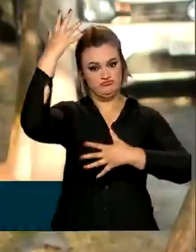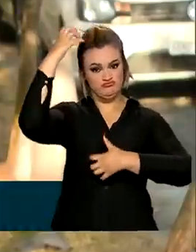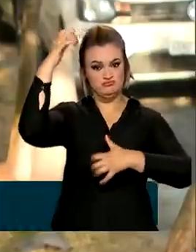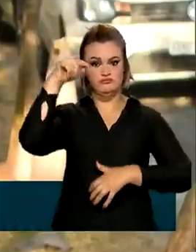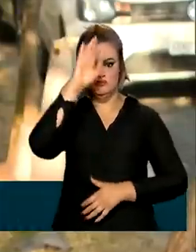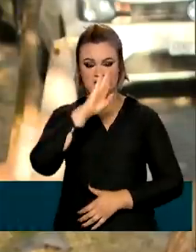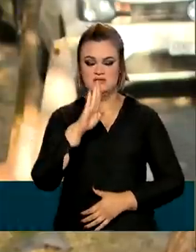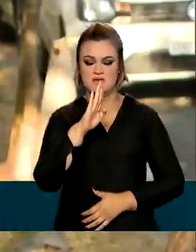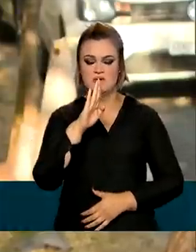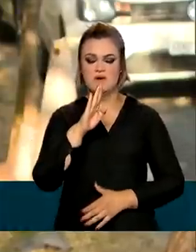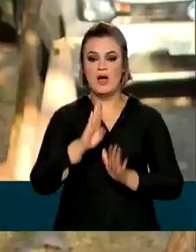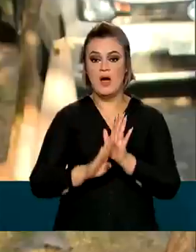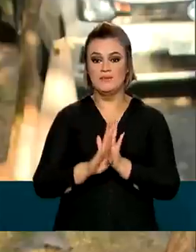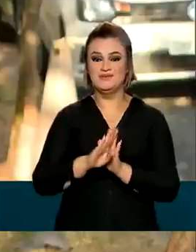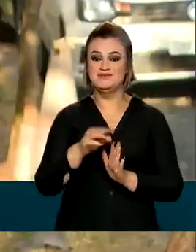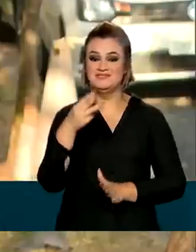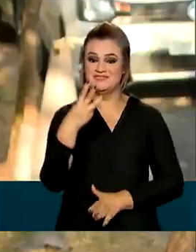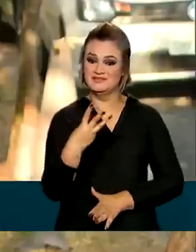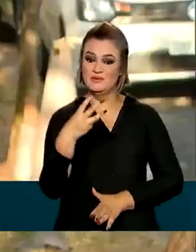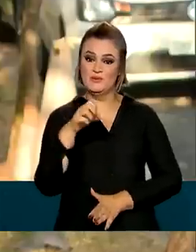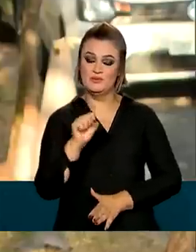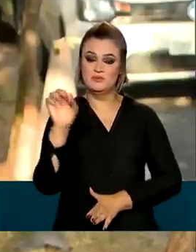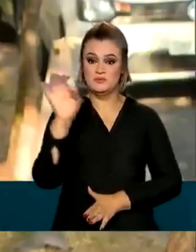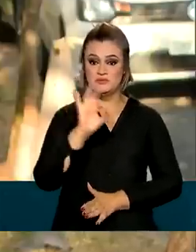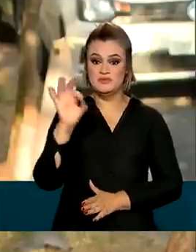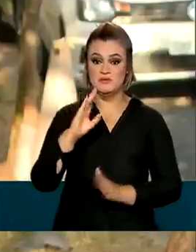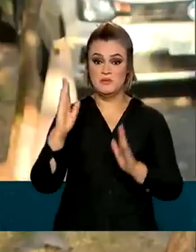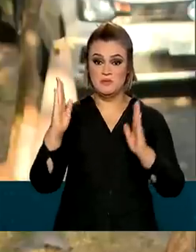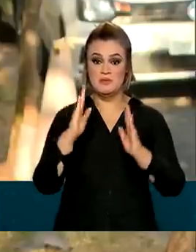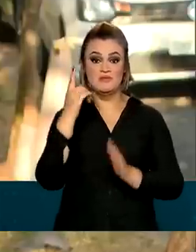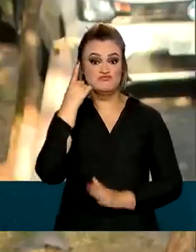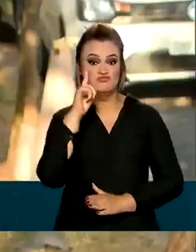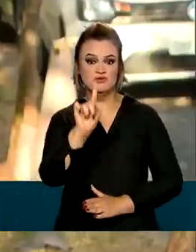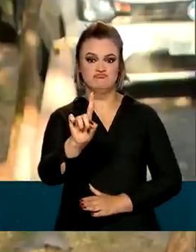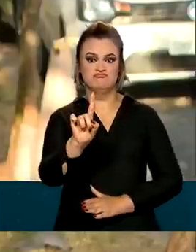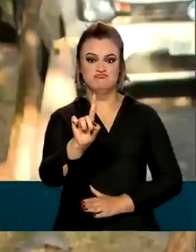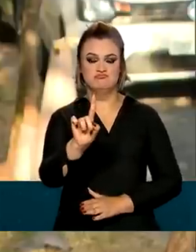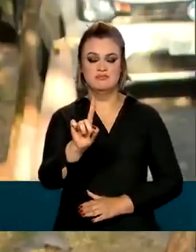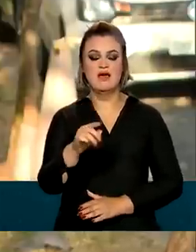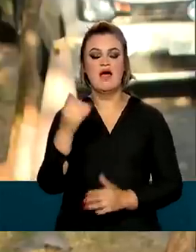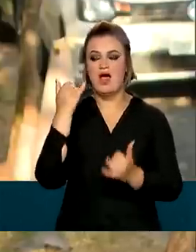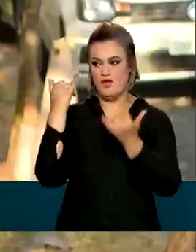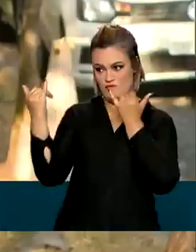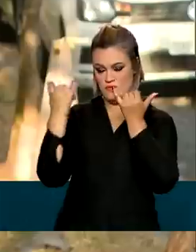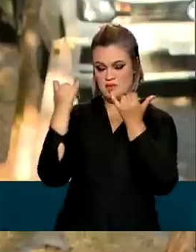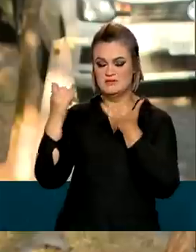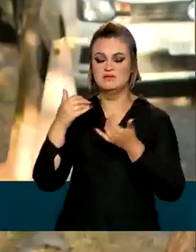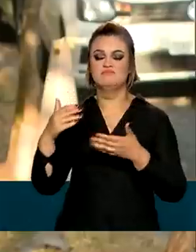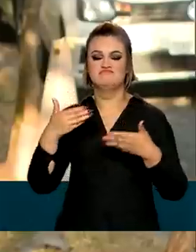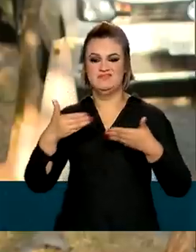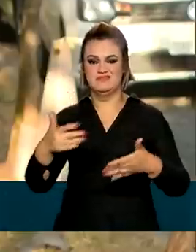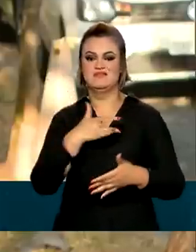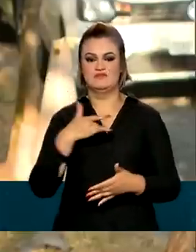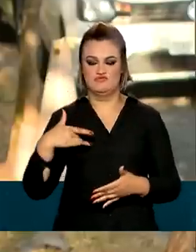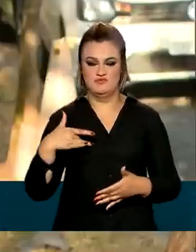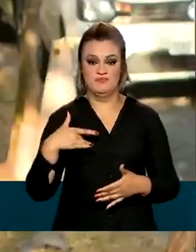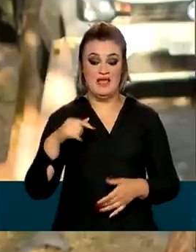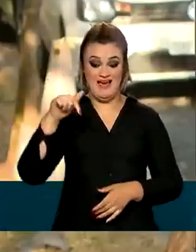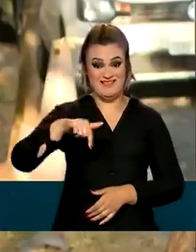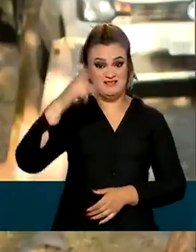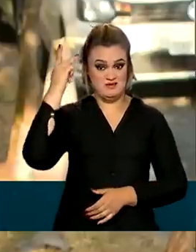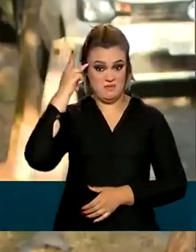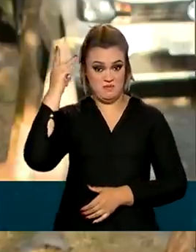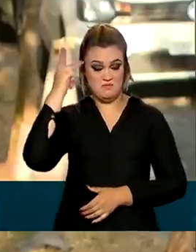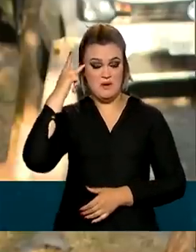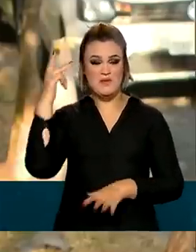Um aumento de 31,8% em um único dia. Os dados são do Ministério da Saúde. São Paulo concentra o